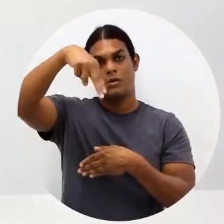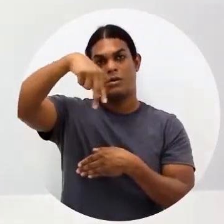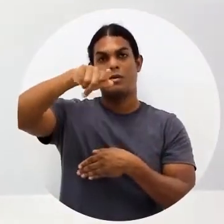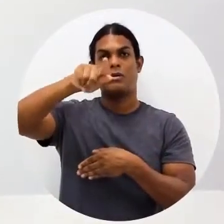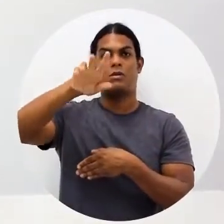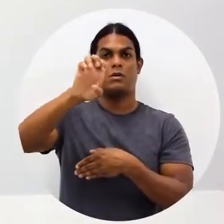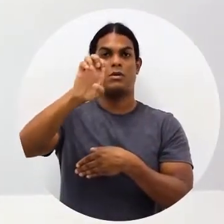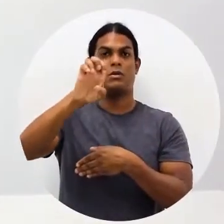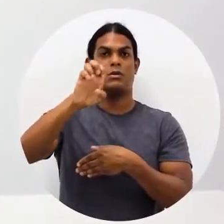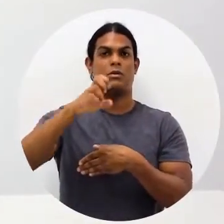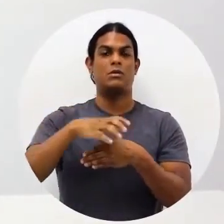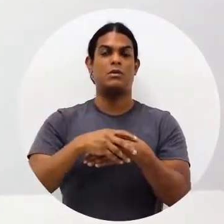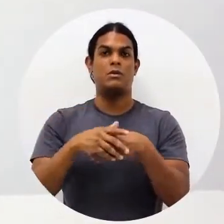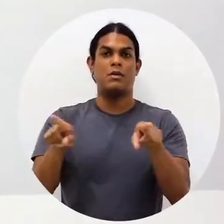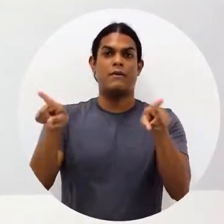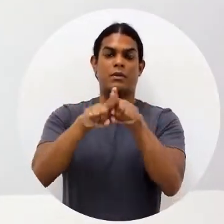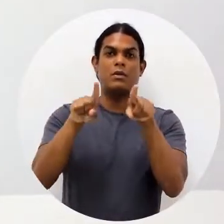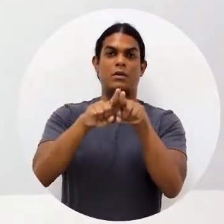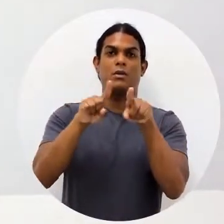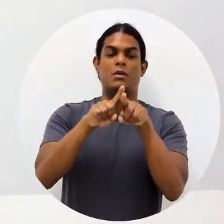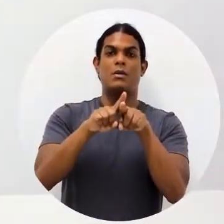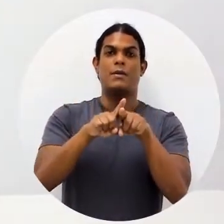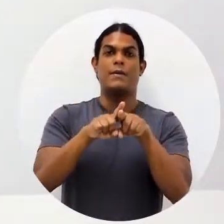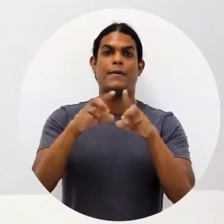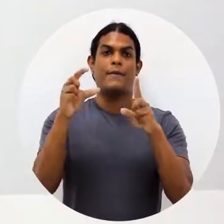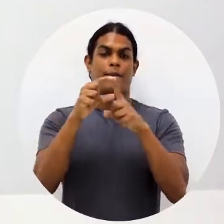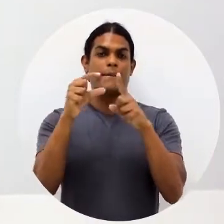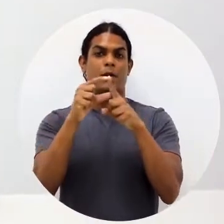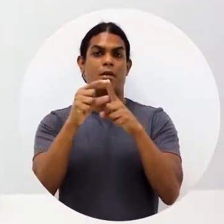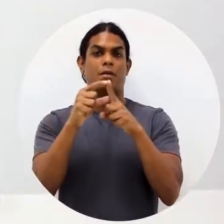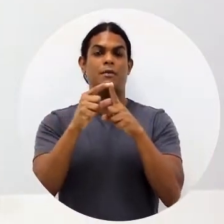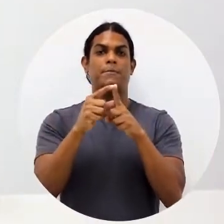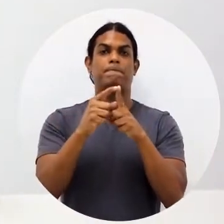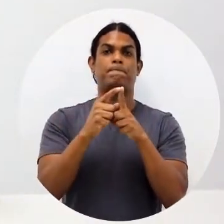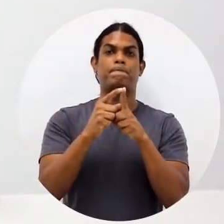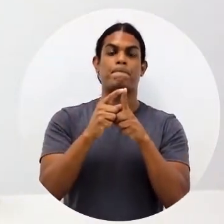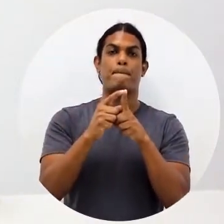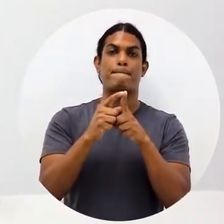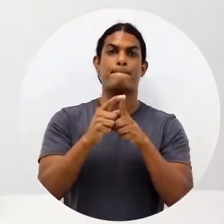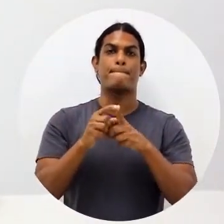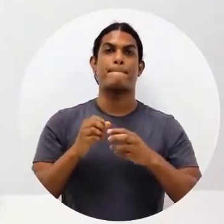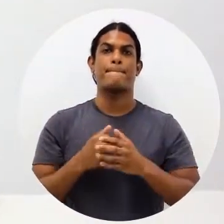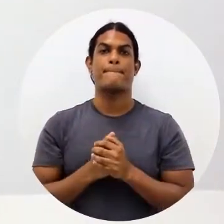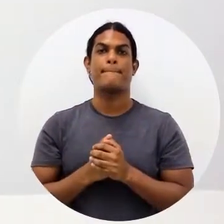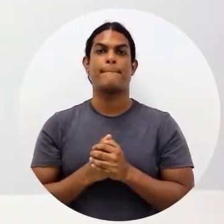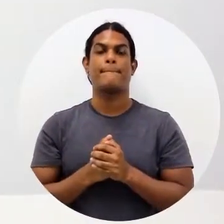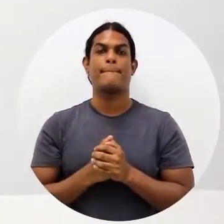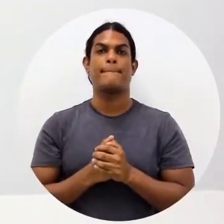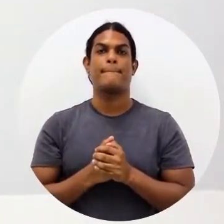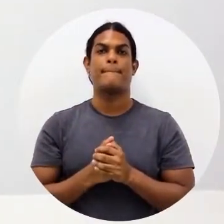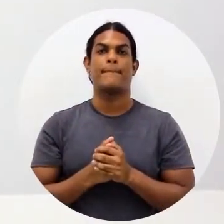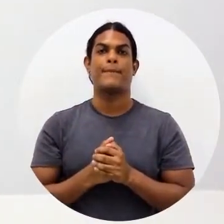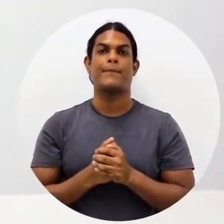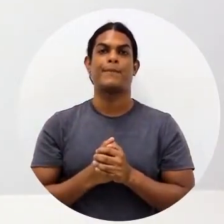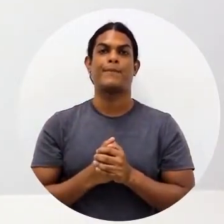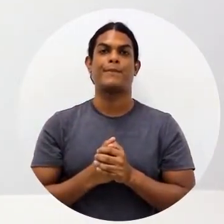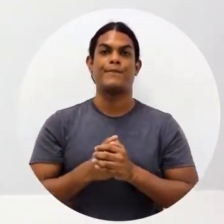a gente vai associar a palavra ao vocabulário. Sempre assim. Nesse caso aqui, por exemplo, a gente tem